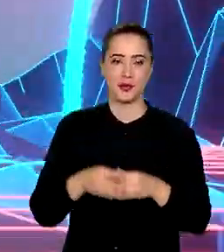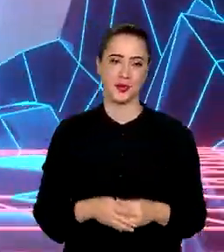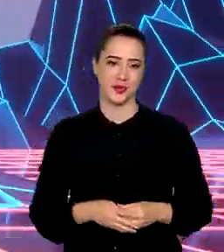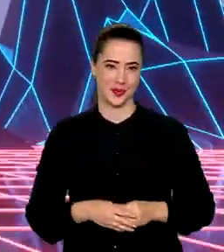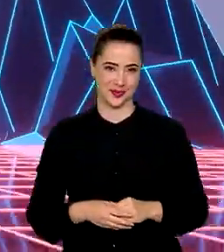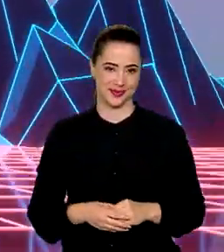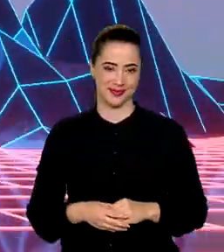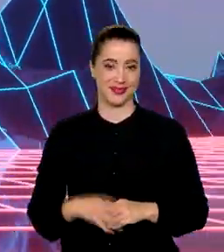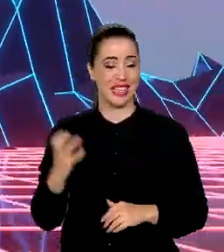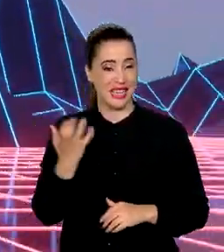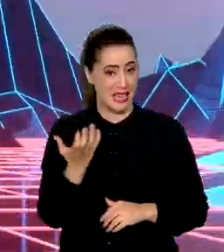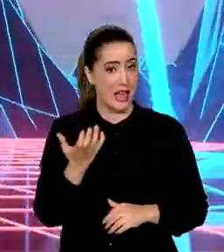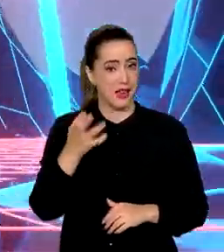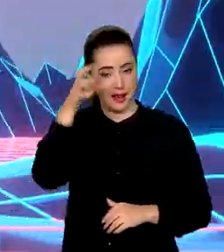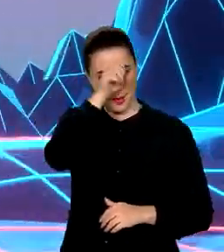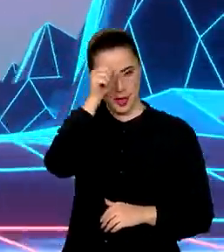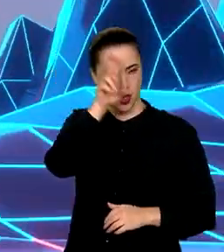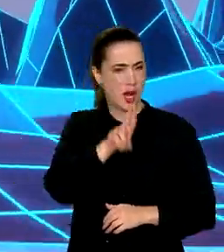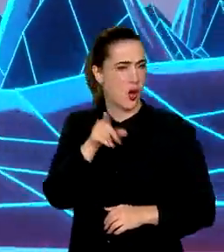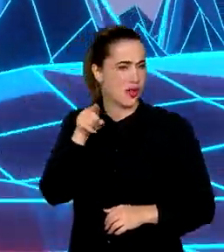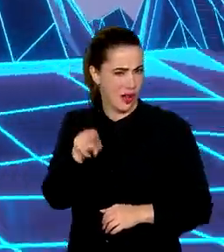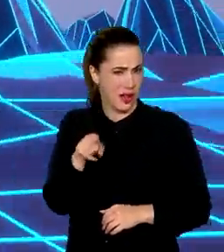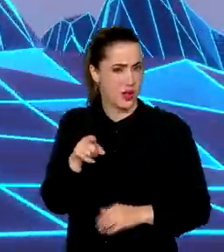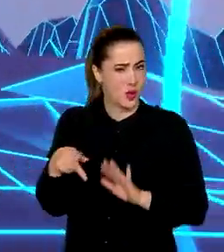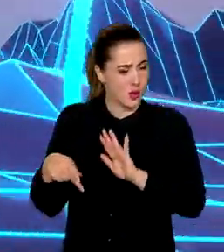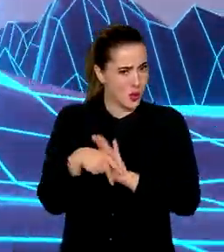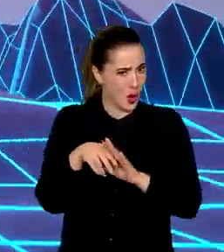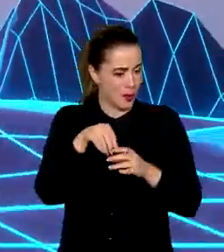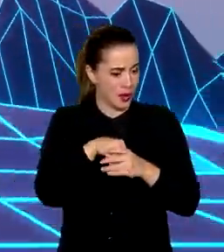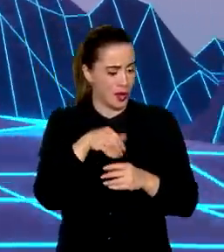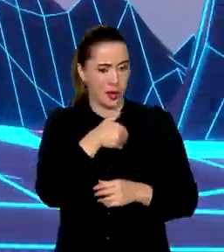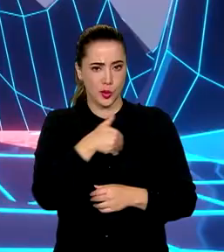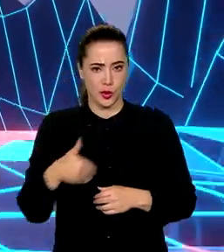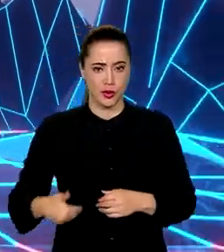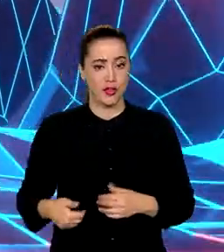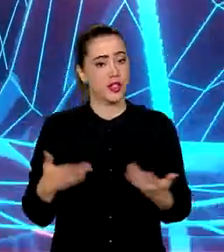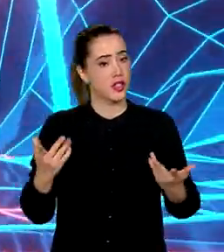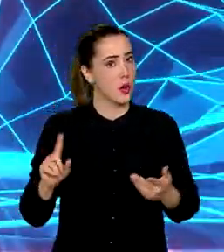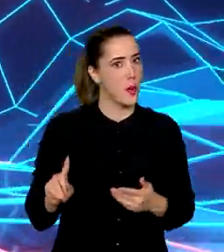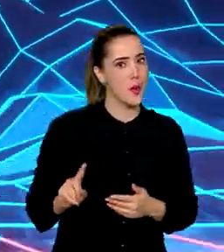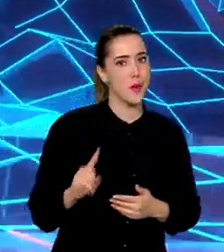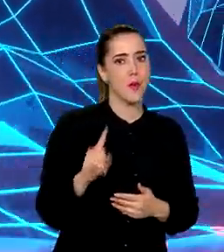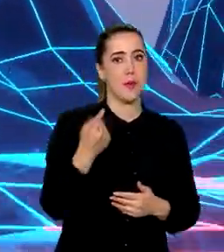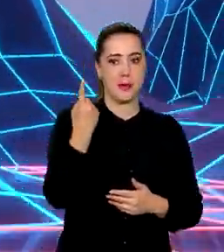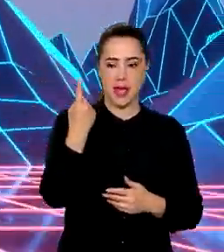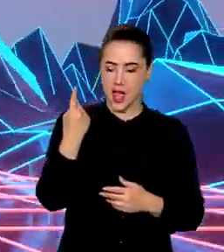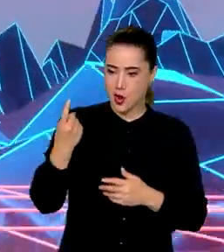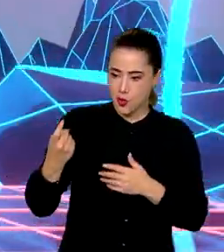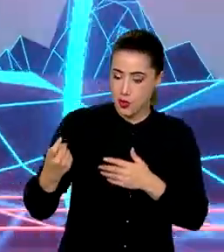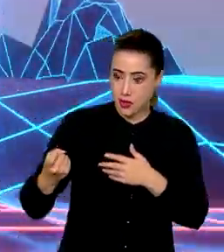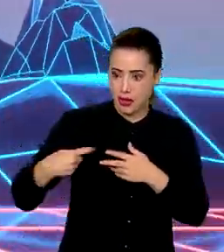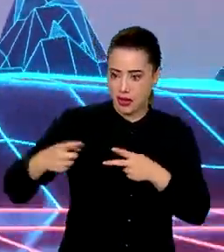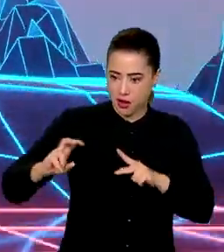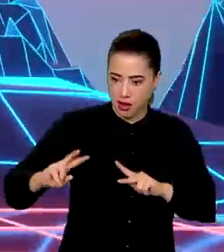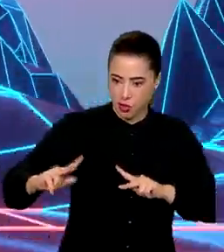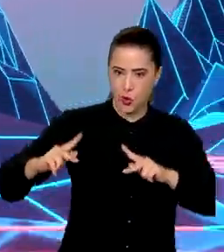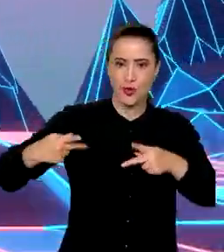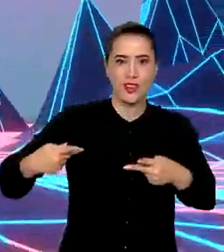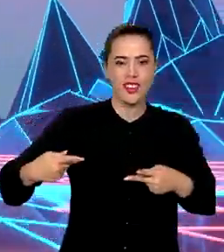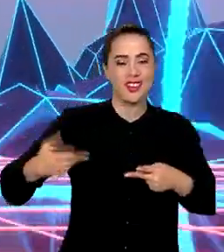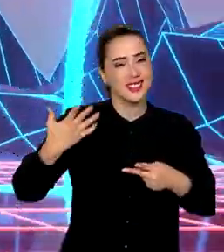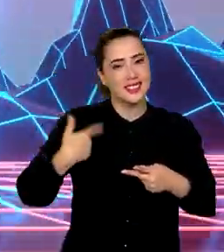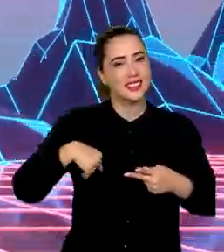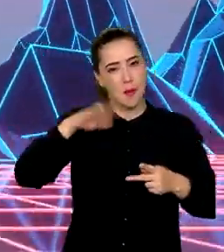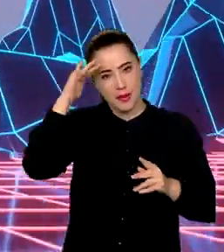Quer aprender a aplicar esse recurso no serviço público? Então seja o primeiro a clicar nesse link. Cumpra as